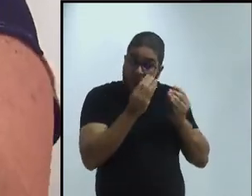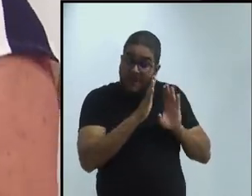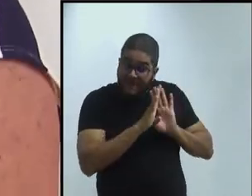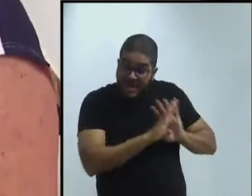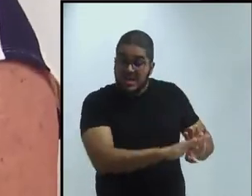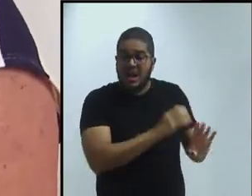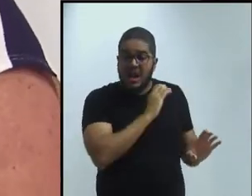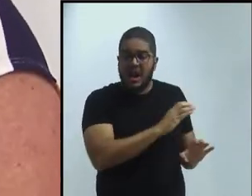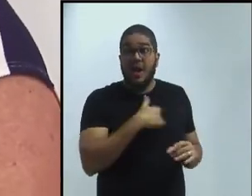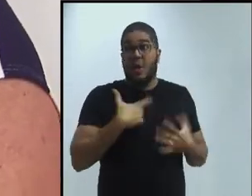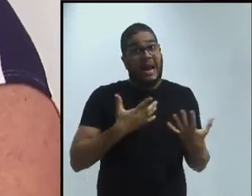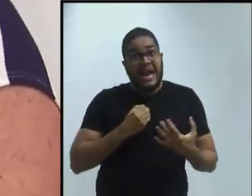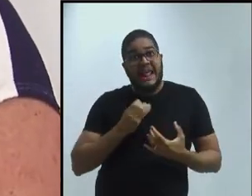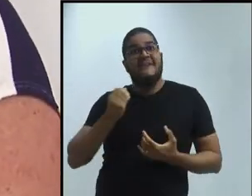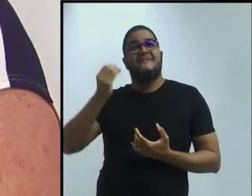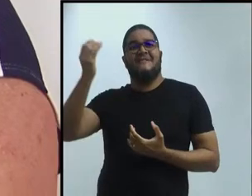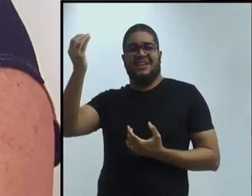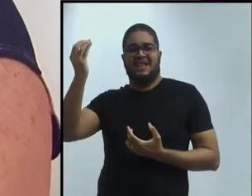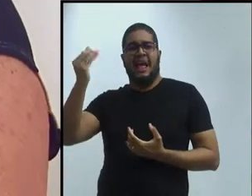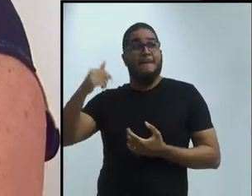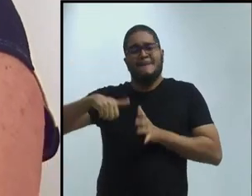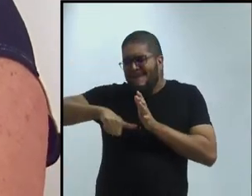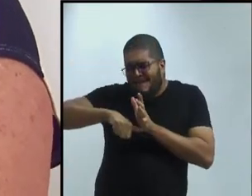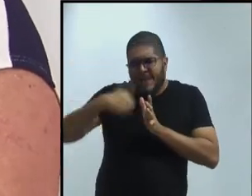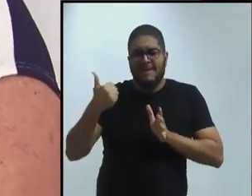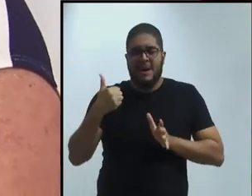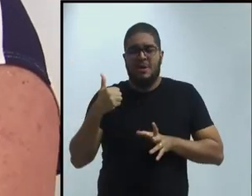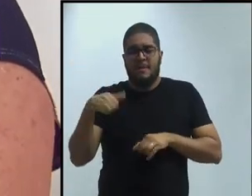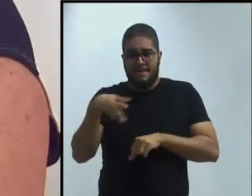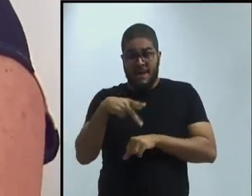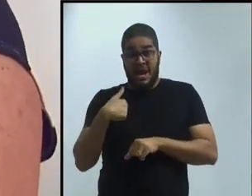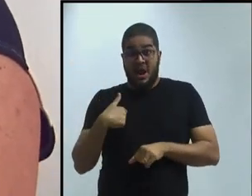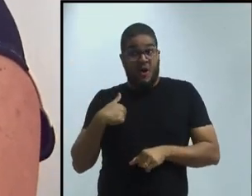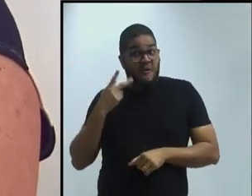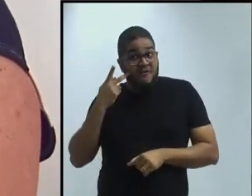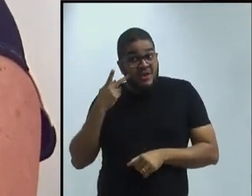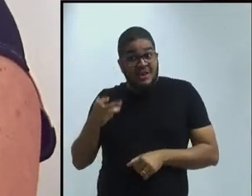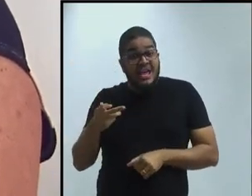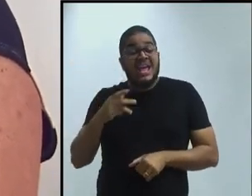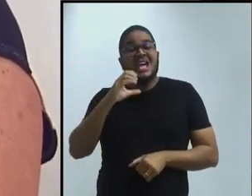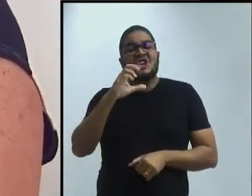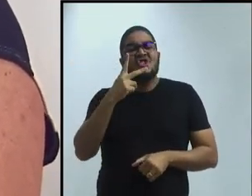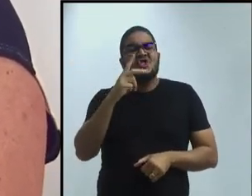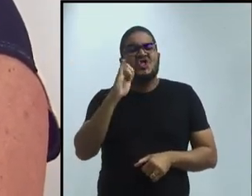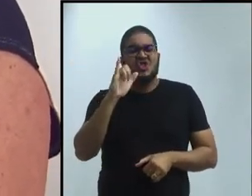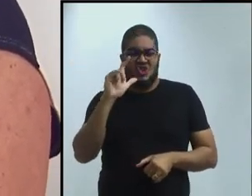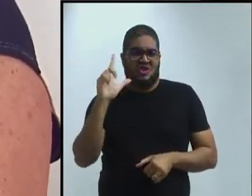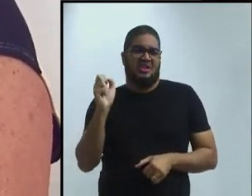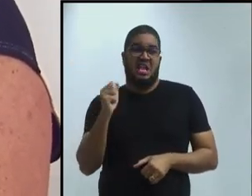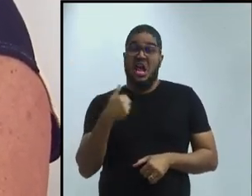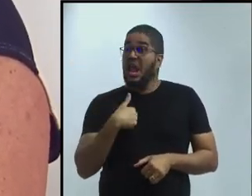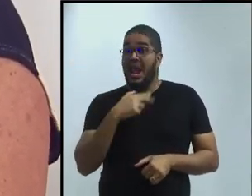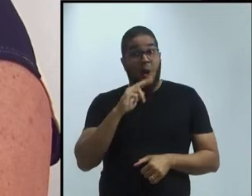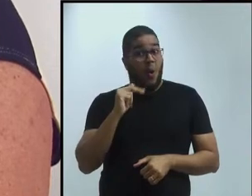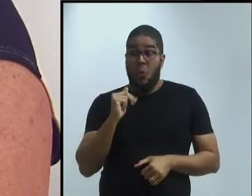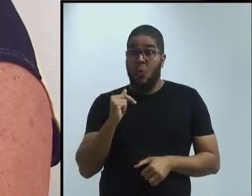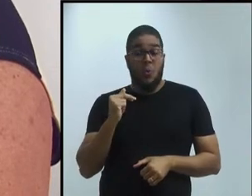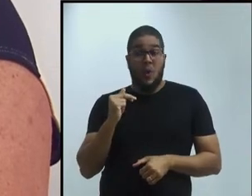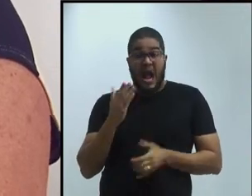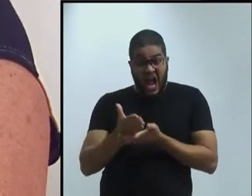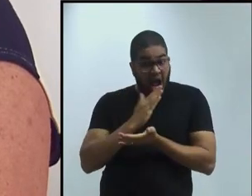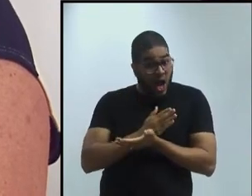O primeiro país que eu conheci foi o Chile. Eu nunca tinha saído do Brasil. E eu nunca me